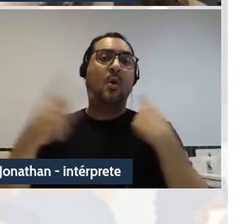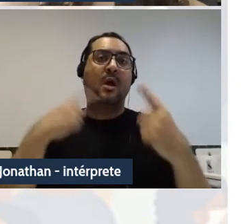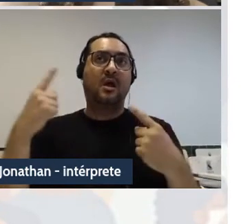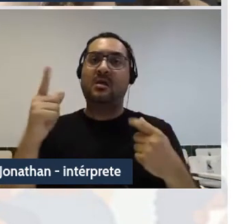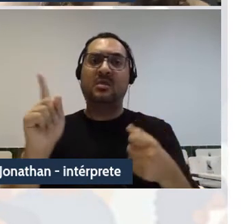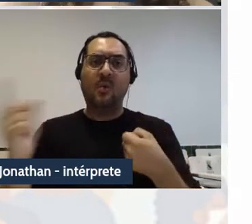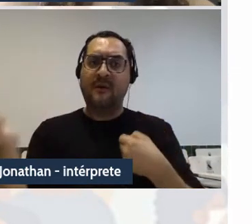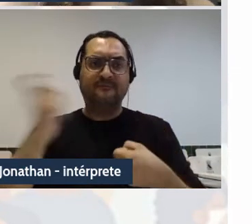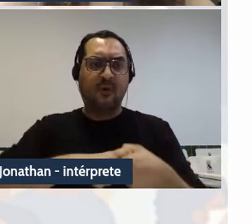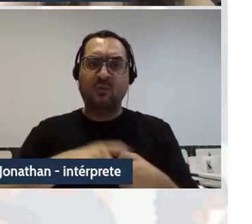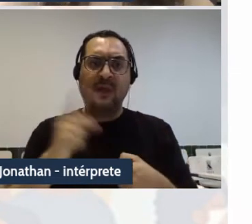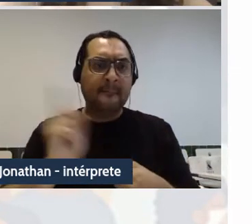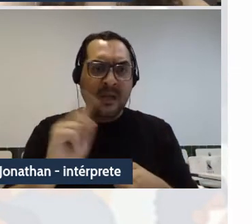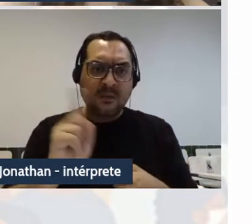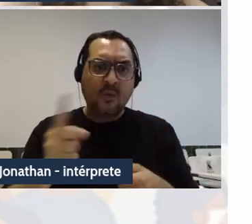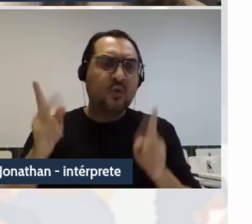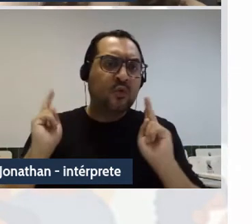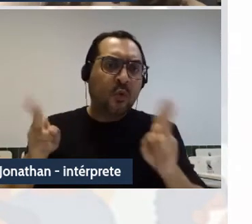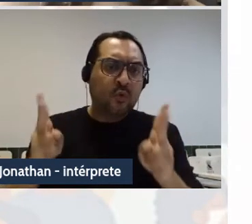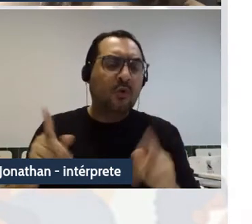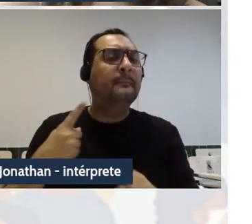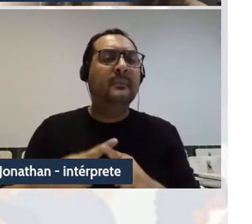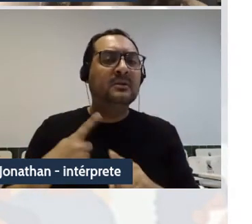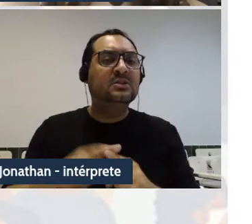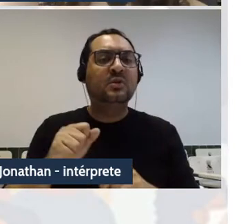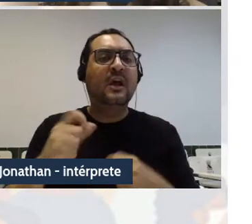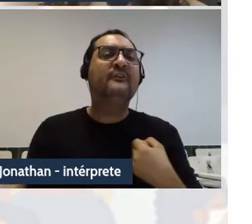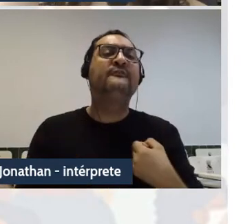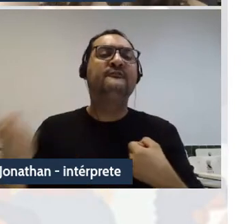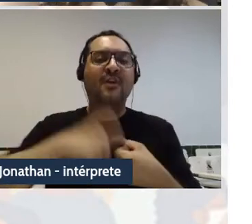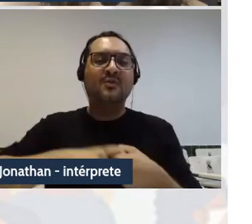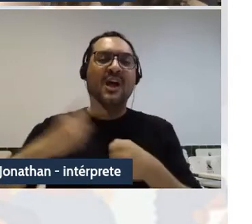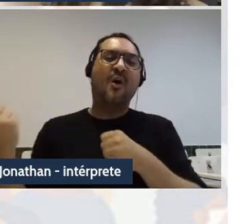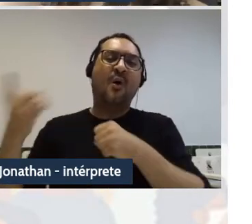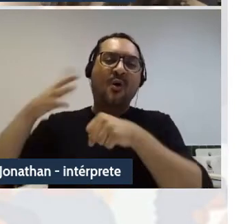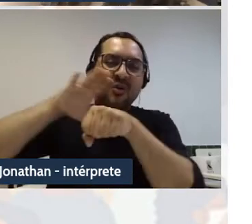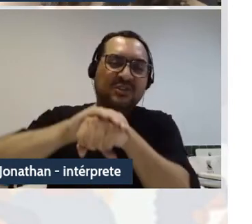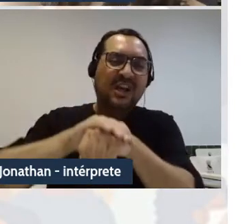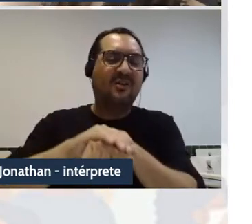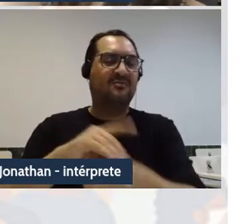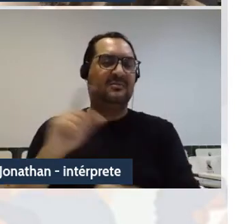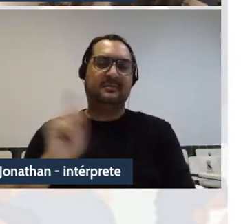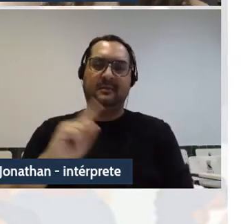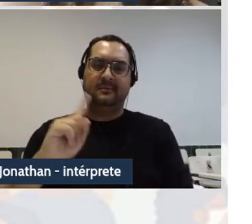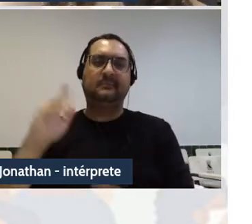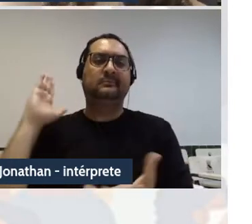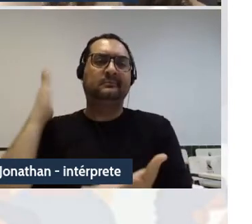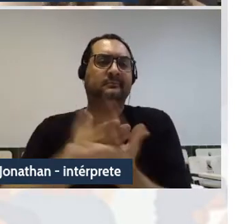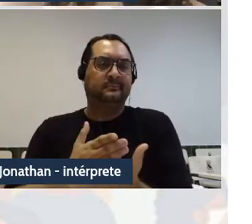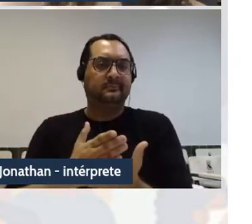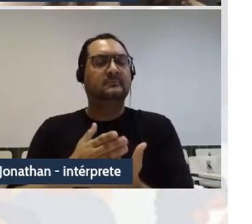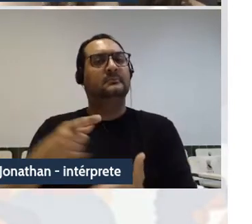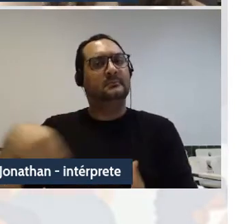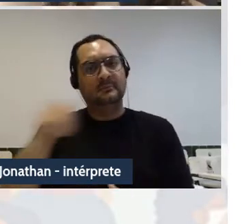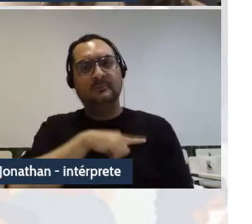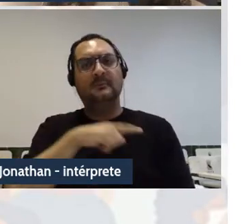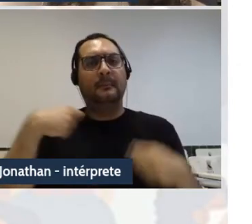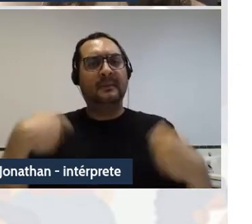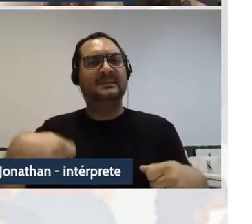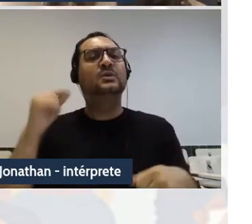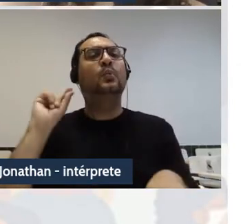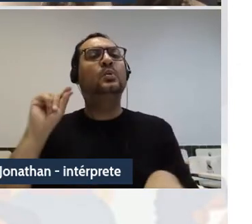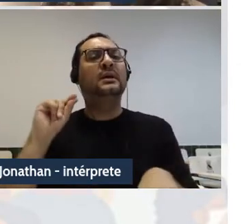à normalidade, não devemos também voltar à prática colonizantes e colonizadoras. Devemos ter como práticas